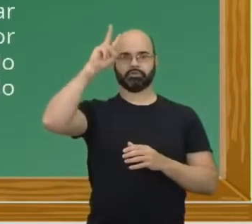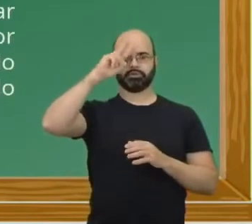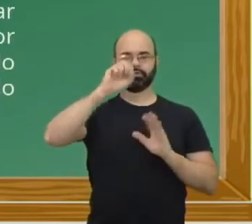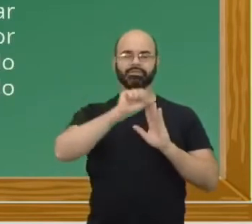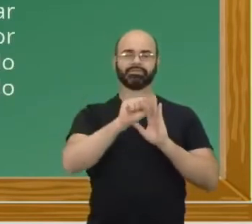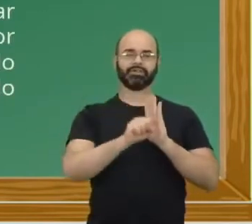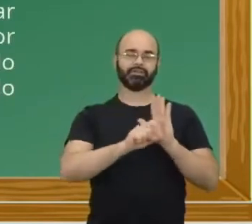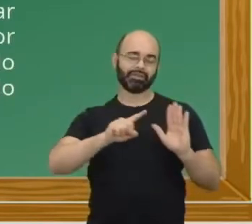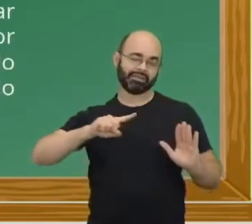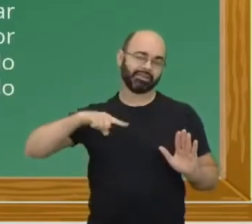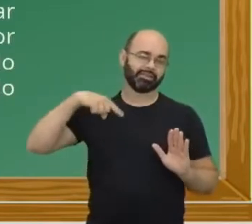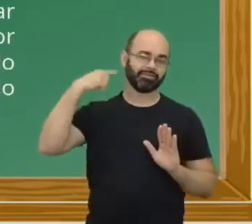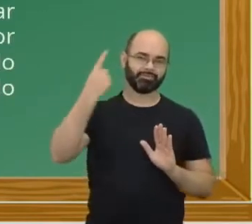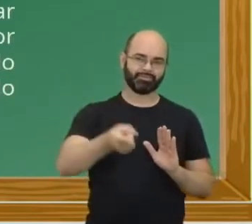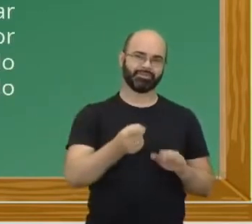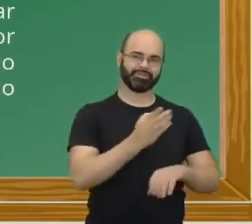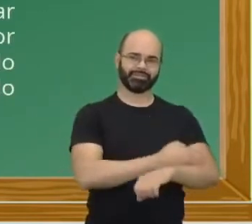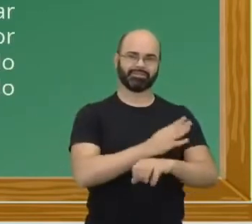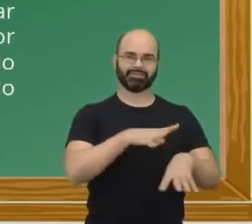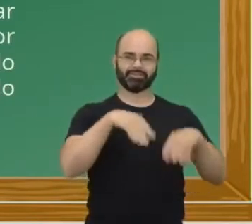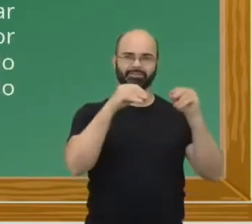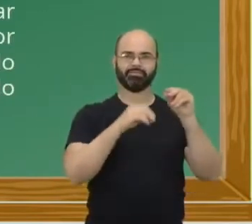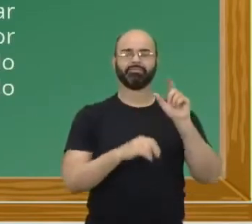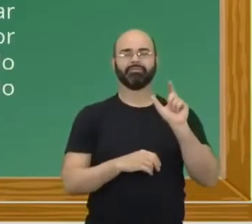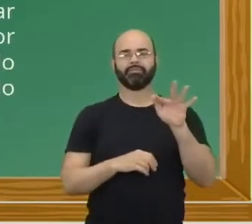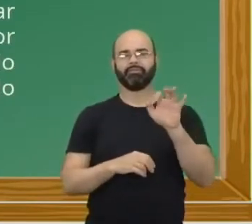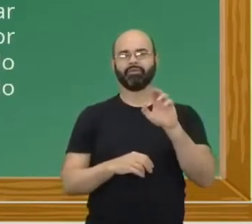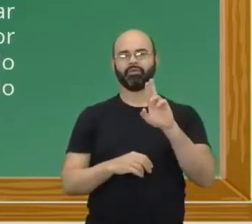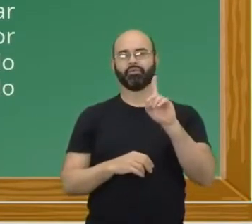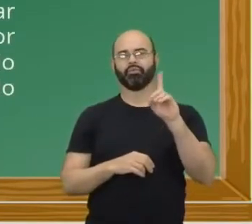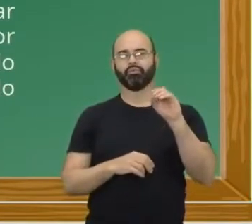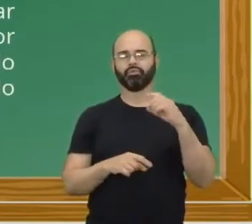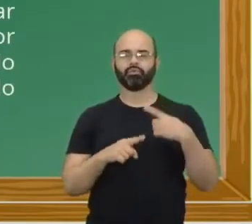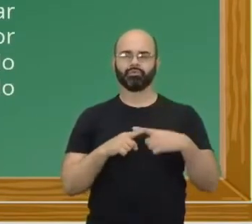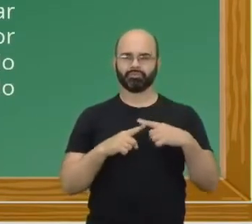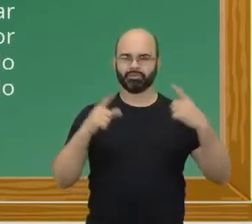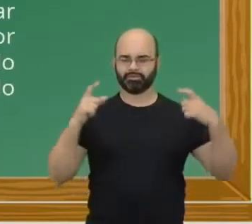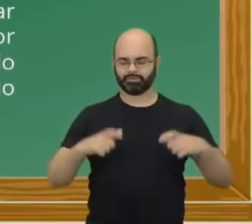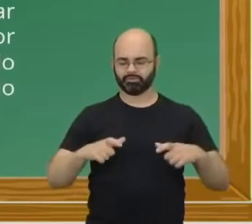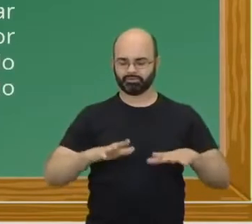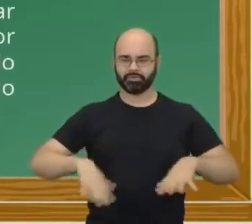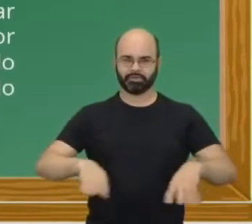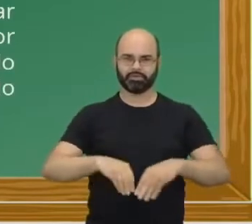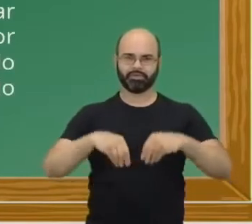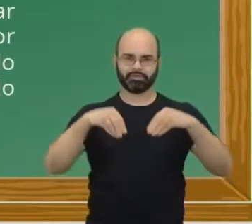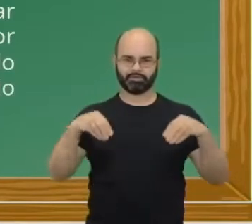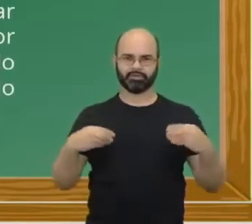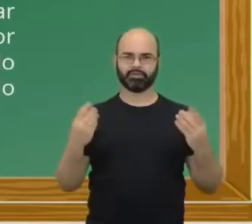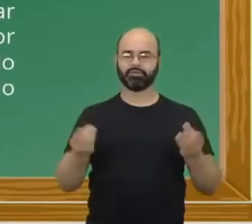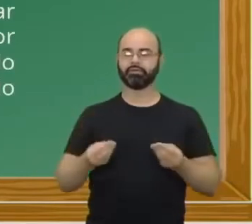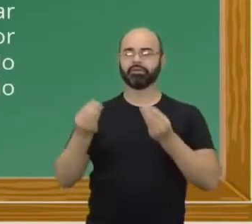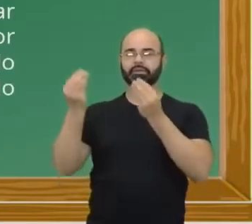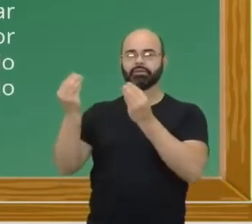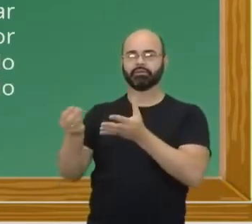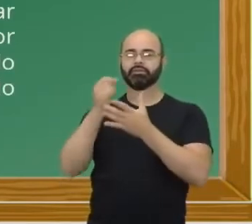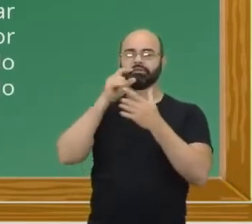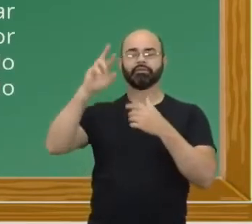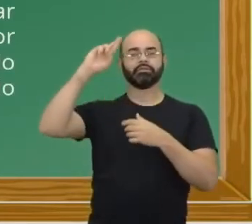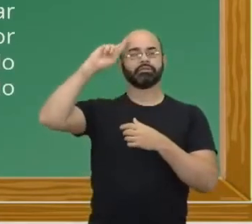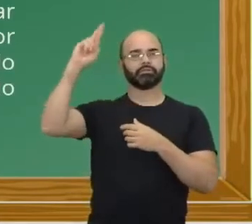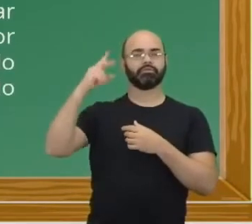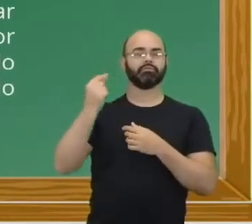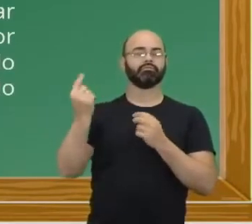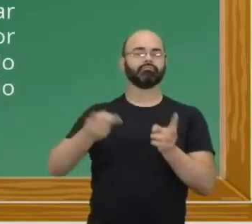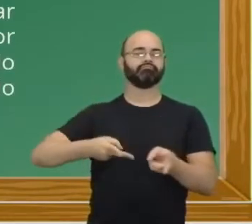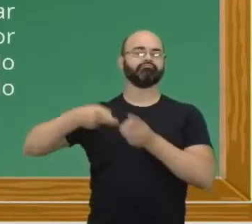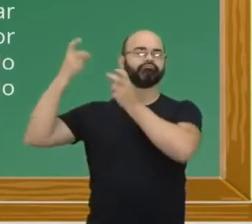da palavra feudo. Nome do lote de terra ou de uma fonte de renda concedida a um senhor. Por